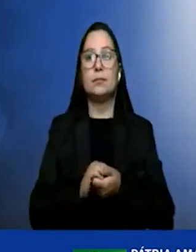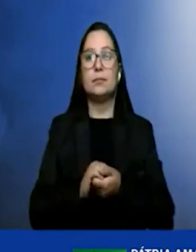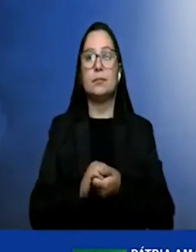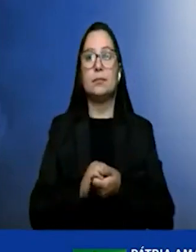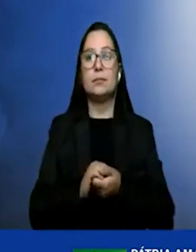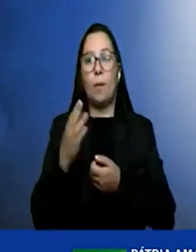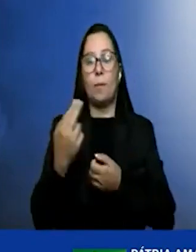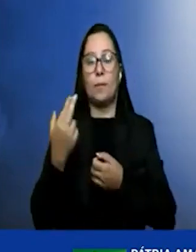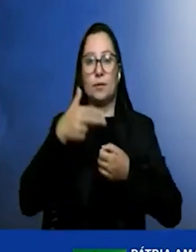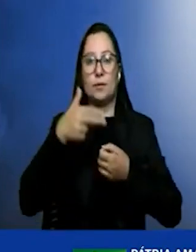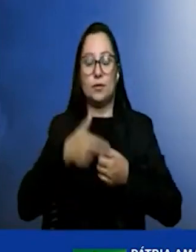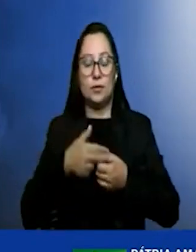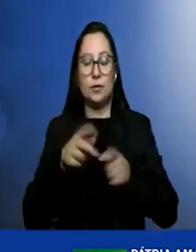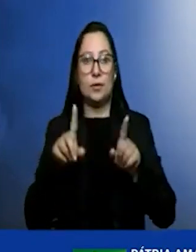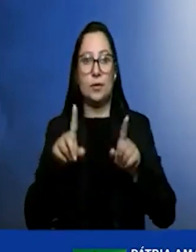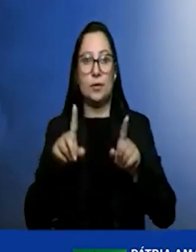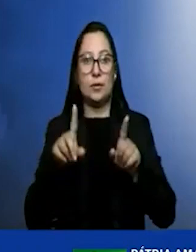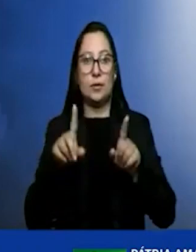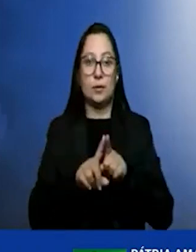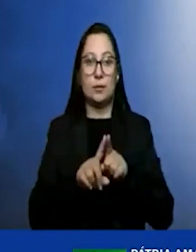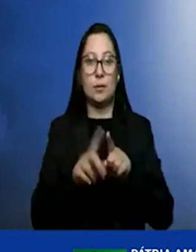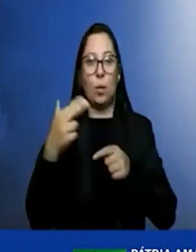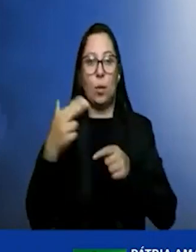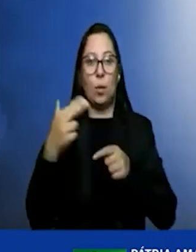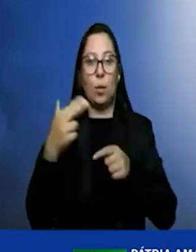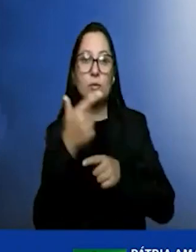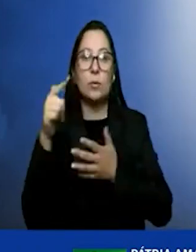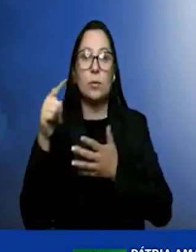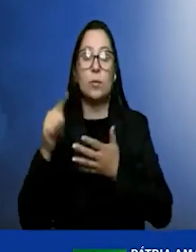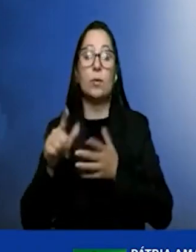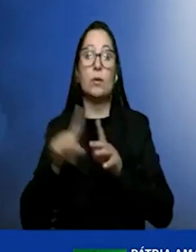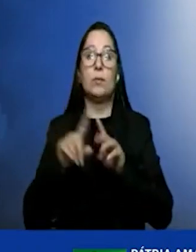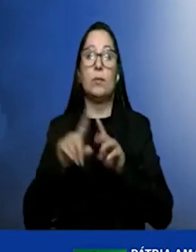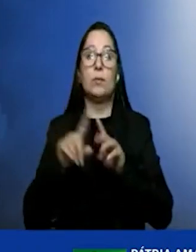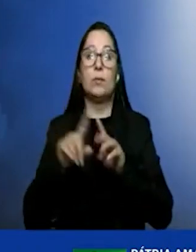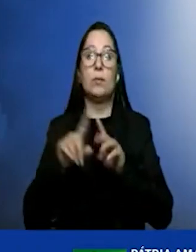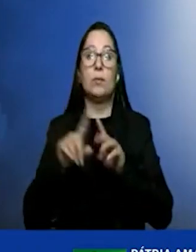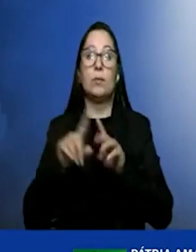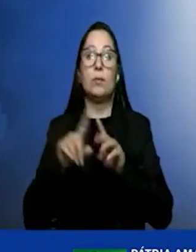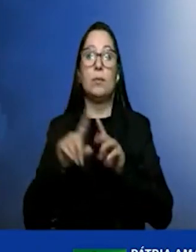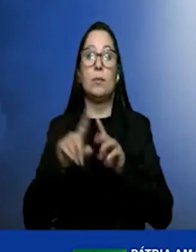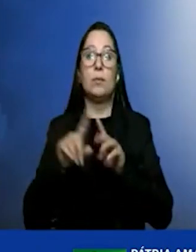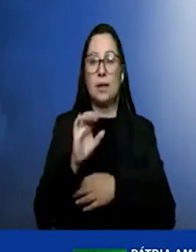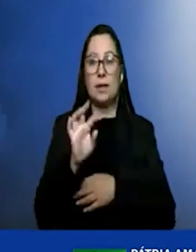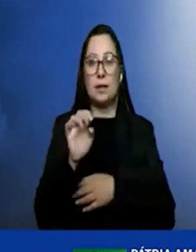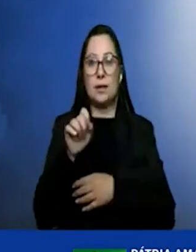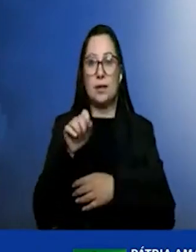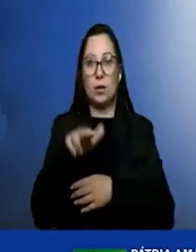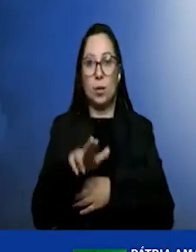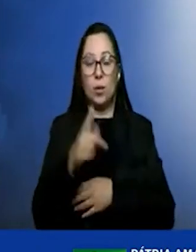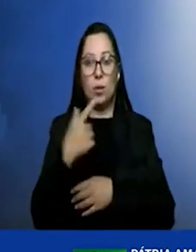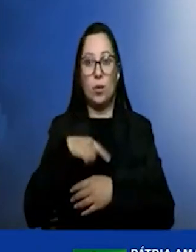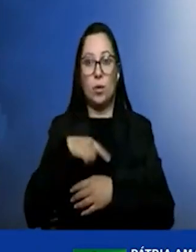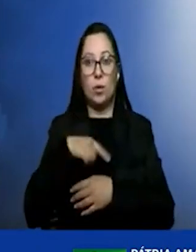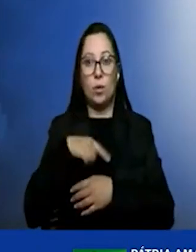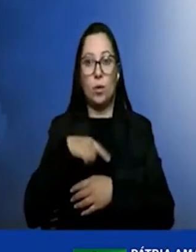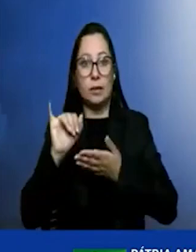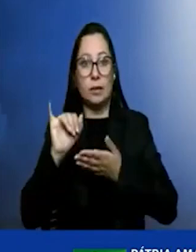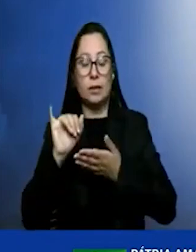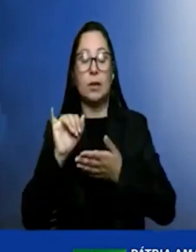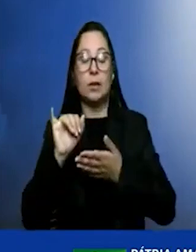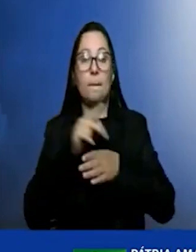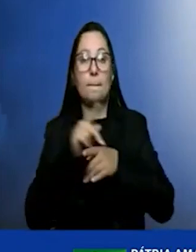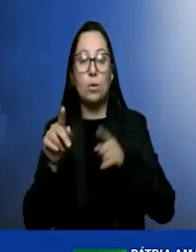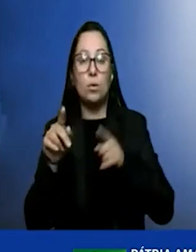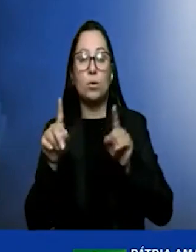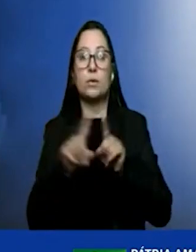com o combustível, uma agregação de valor que foi feita na época do etanol para que importasse não só o etanol puro, mas na gasolina